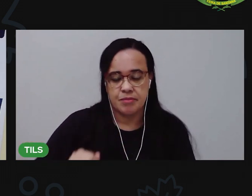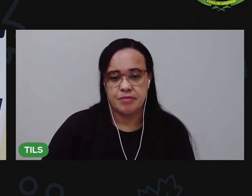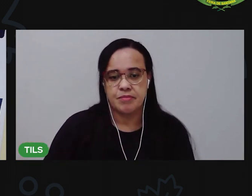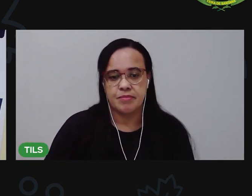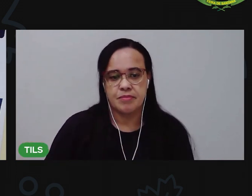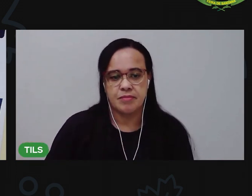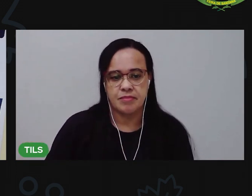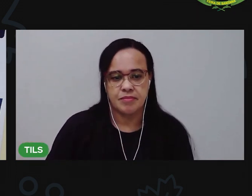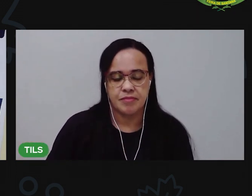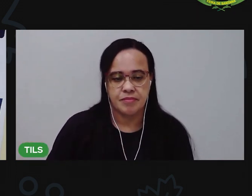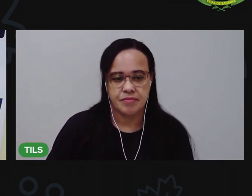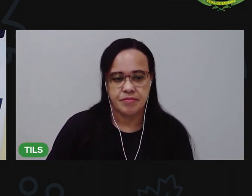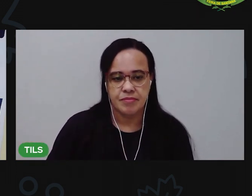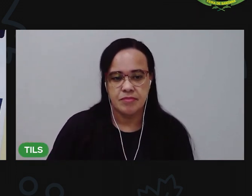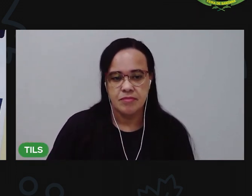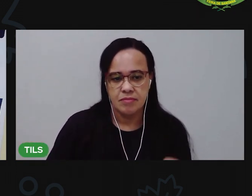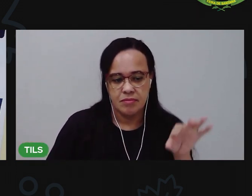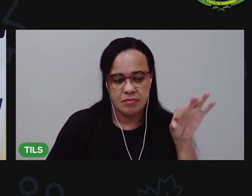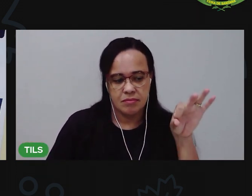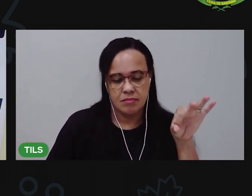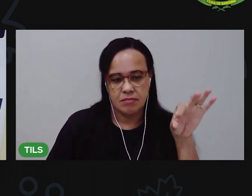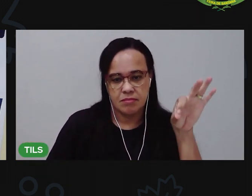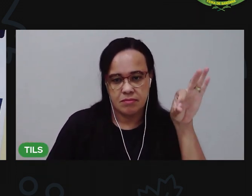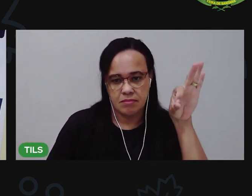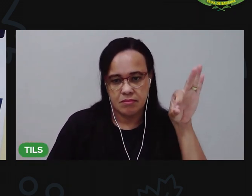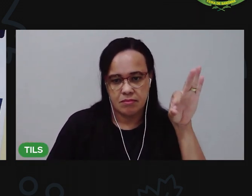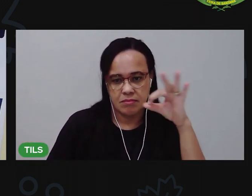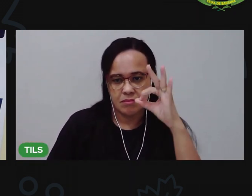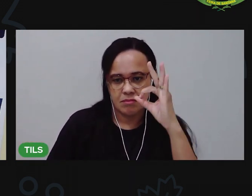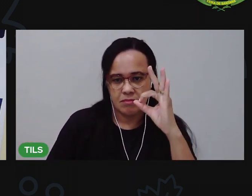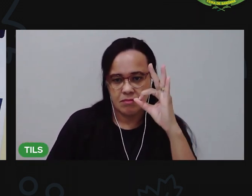pra aumentar esse furo.